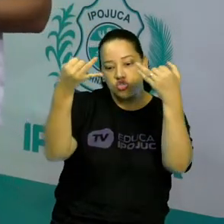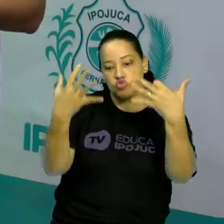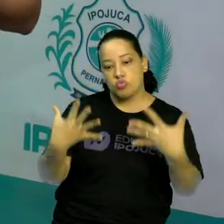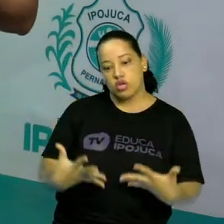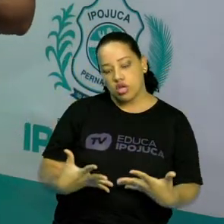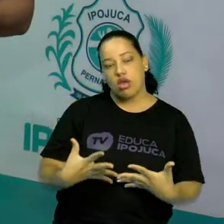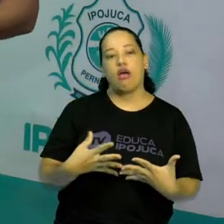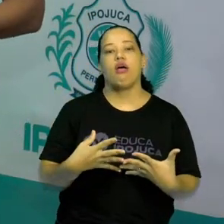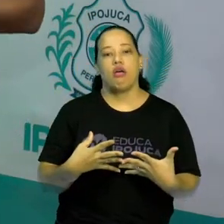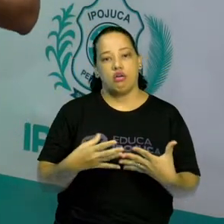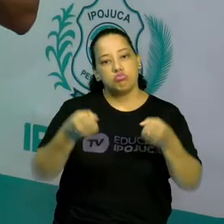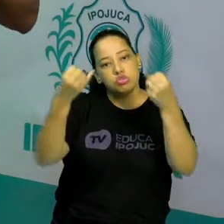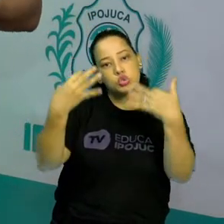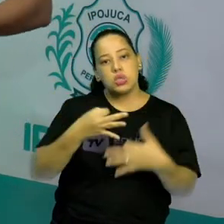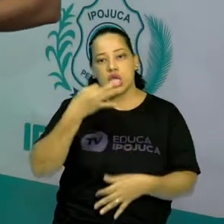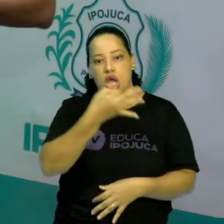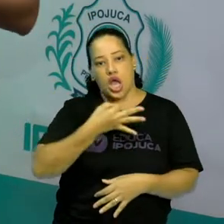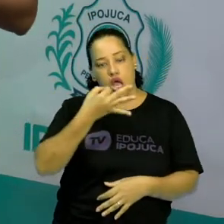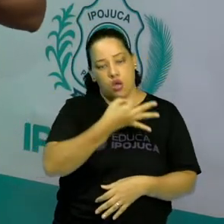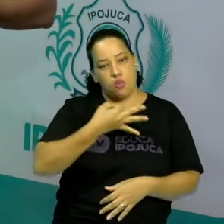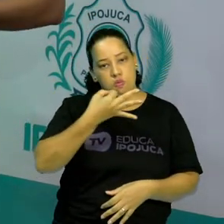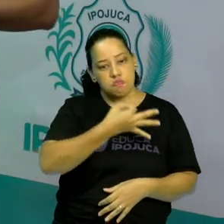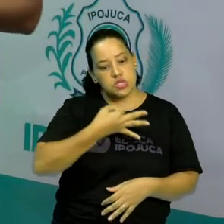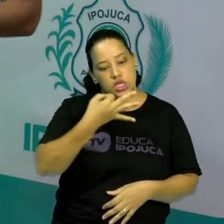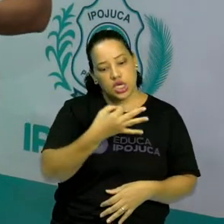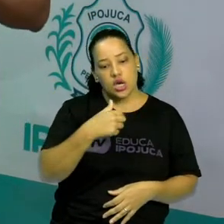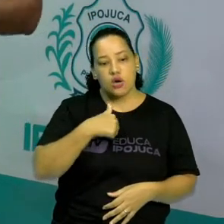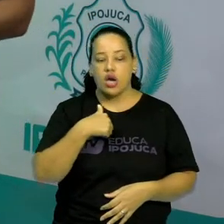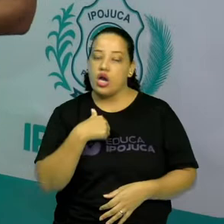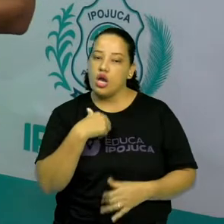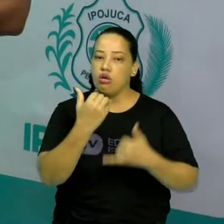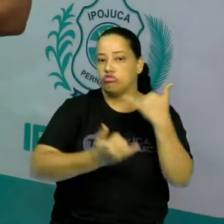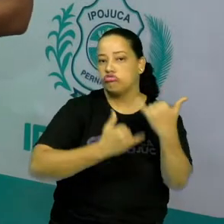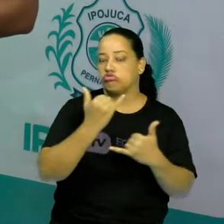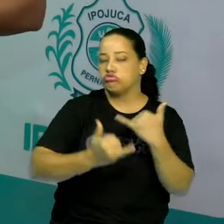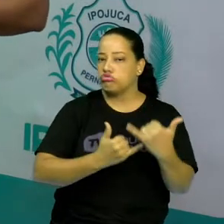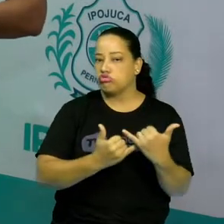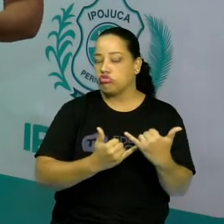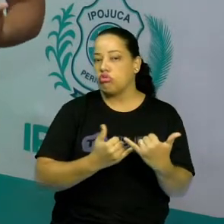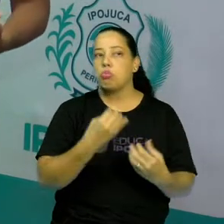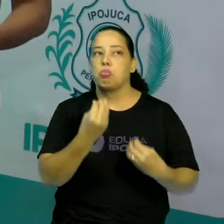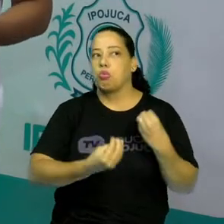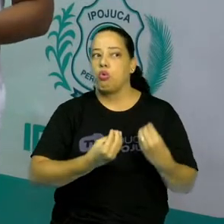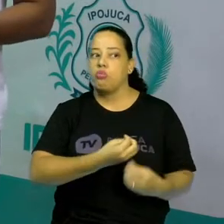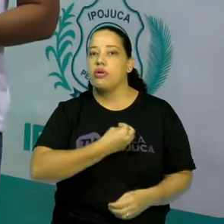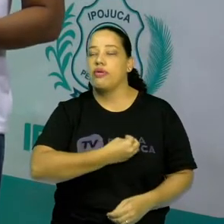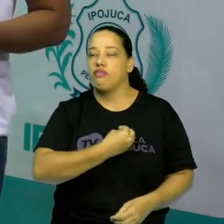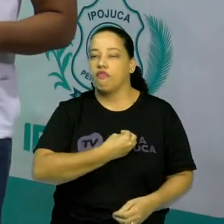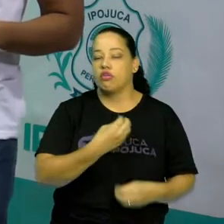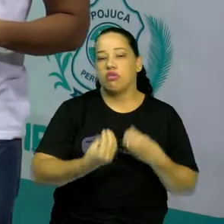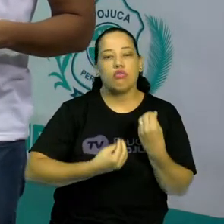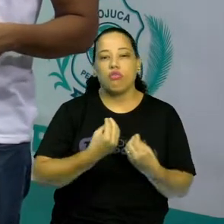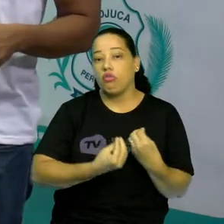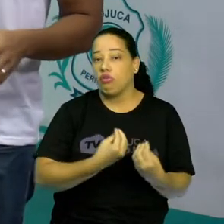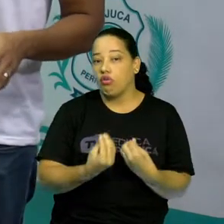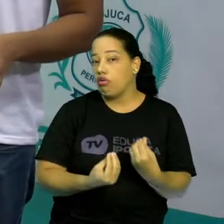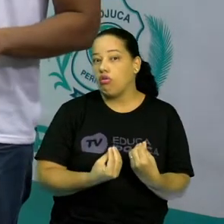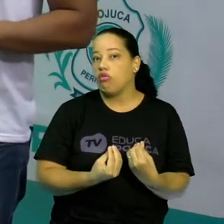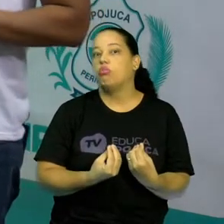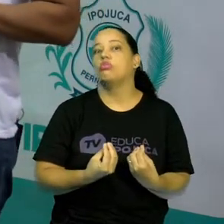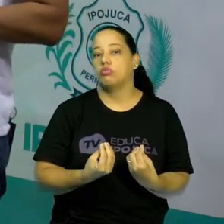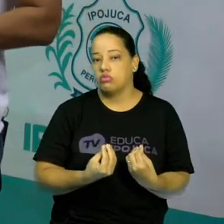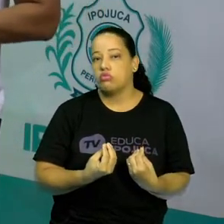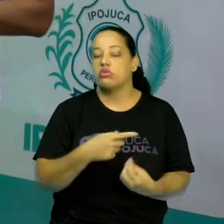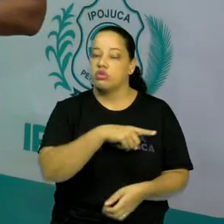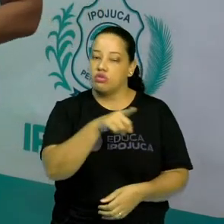se relaciona com a questão do jogo no seu dia a dia, no seu cotidiano.